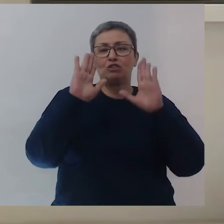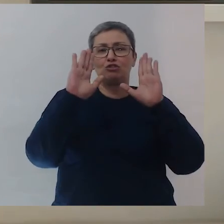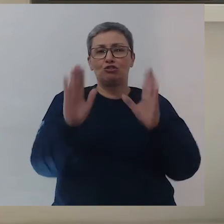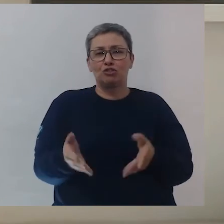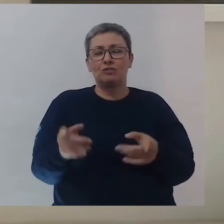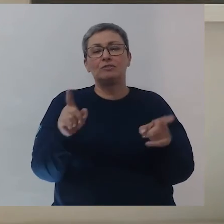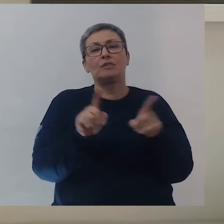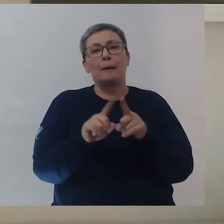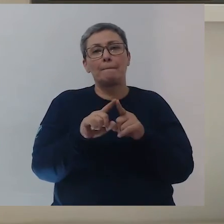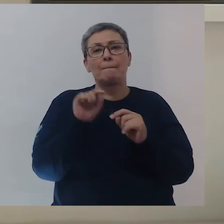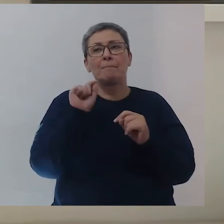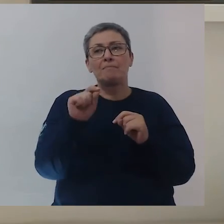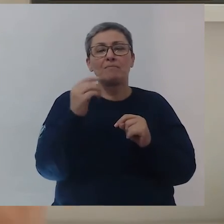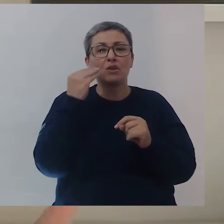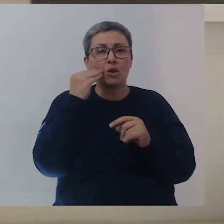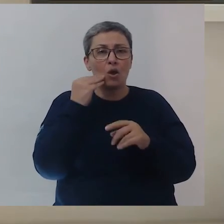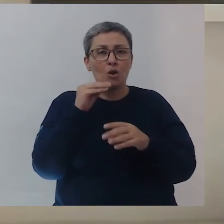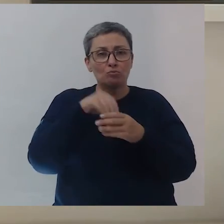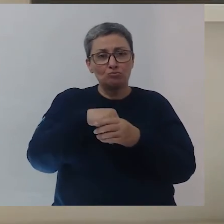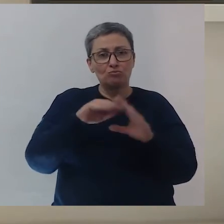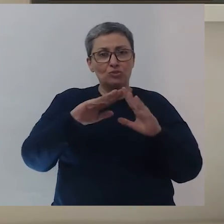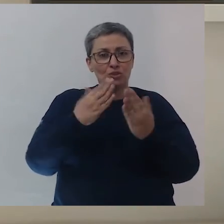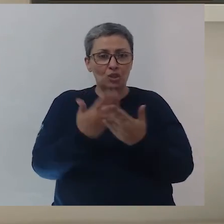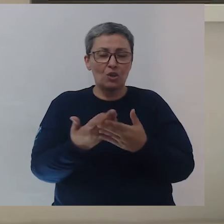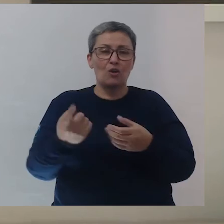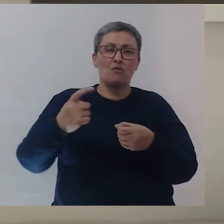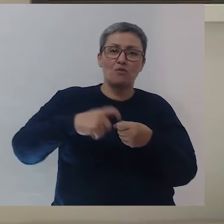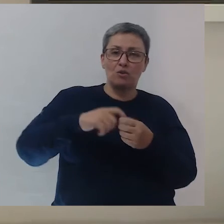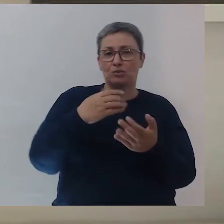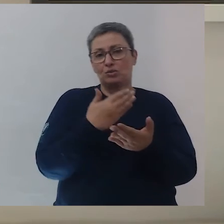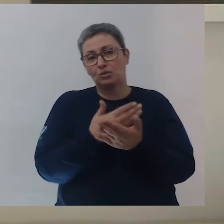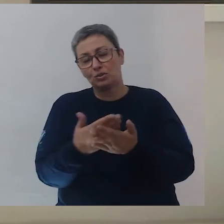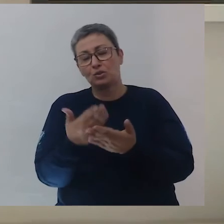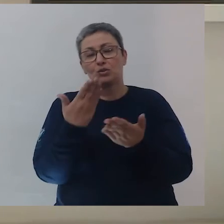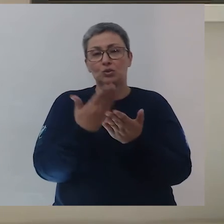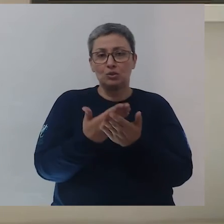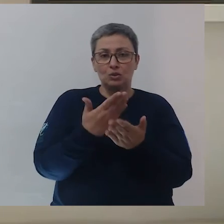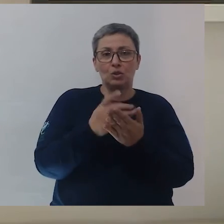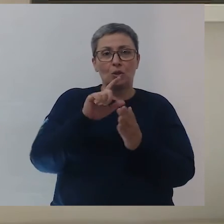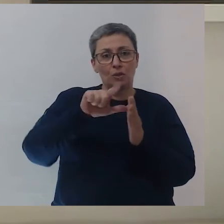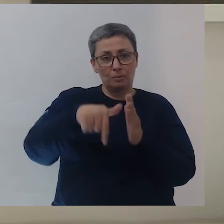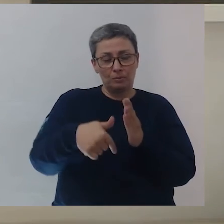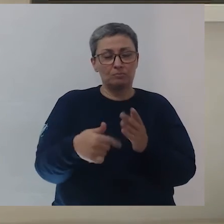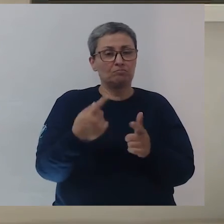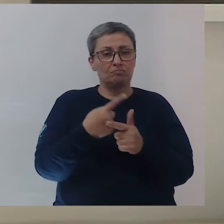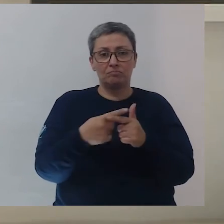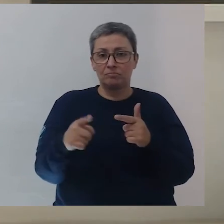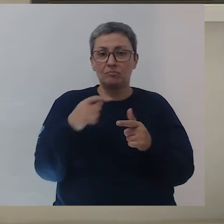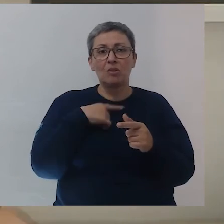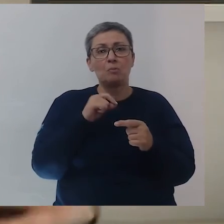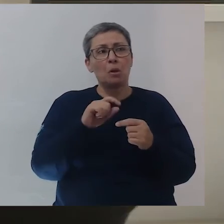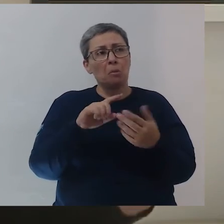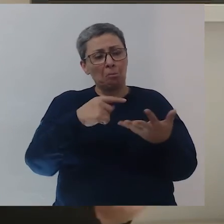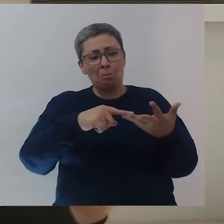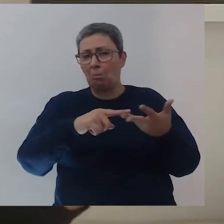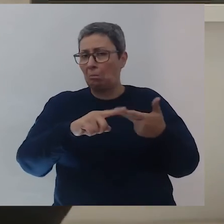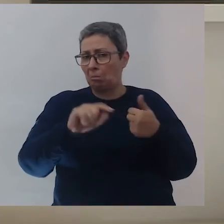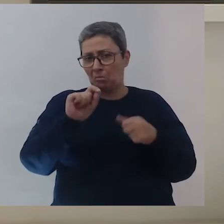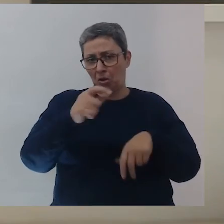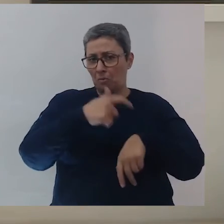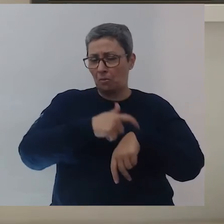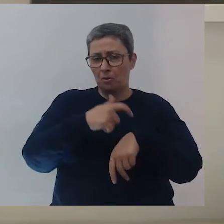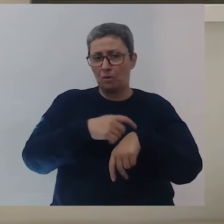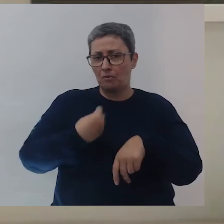vencedora aí só por estar na escola, por ter voltado, por ter começado aí um pouco depois, né? Por motivos diversos, em algum momento,